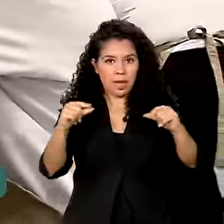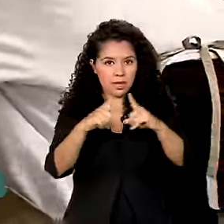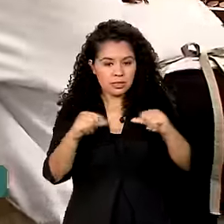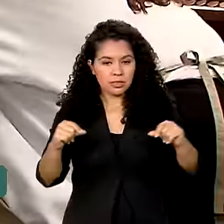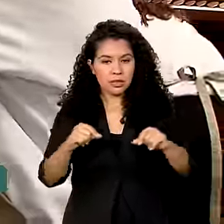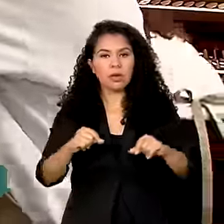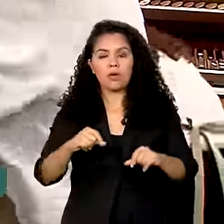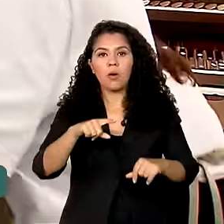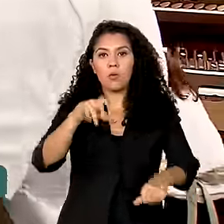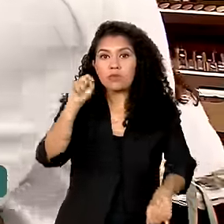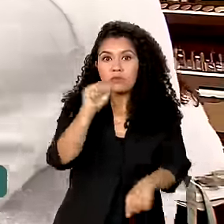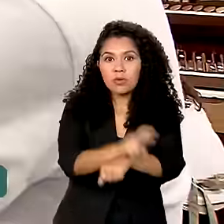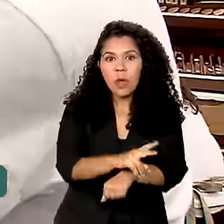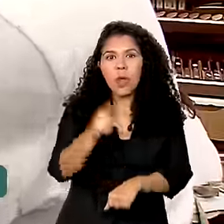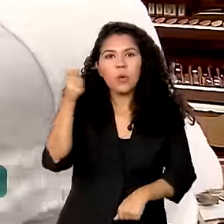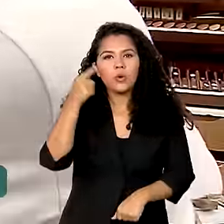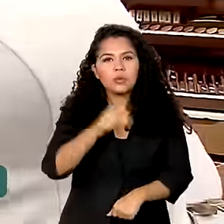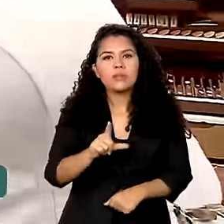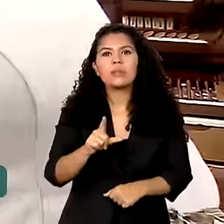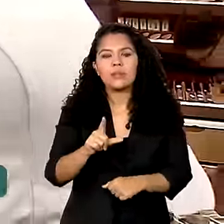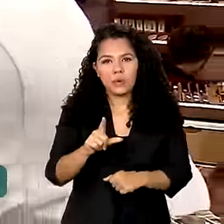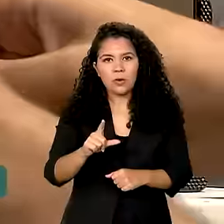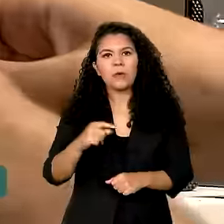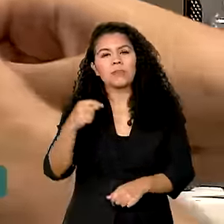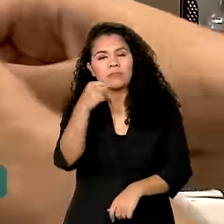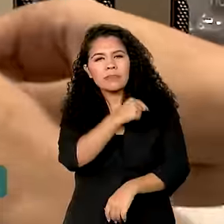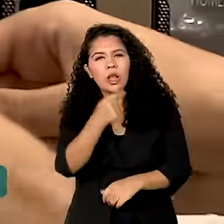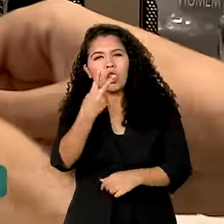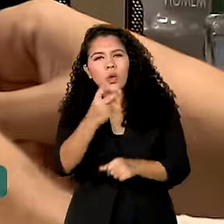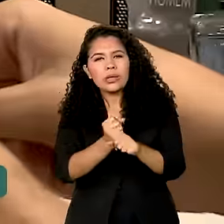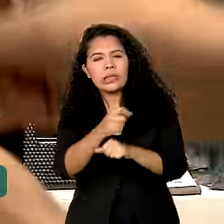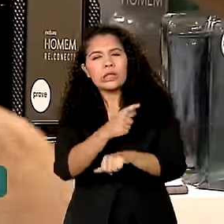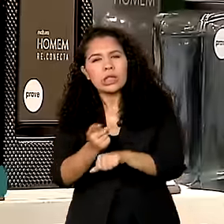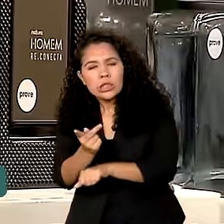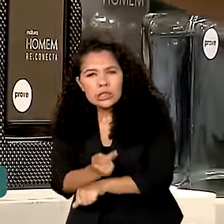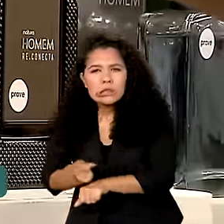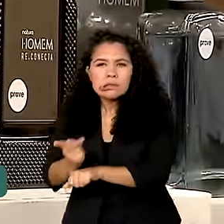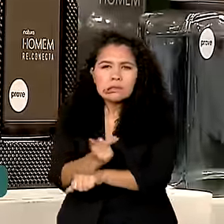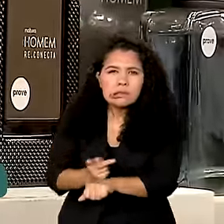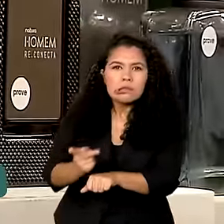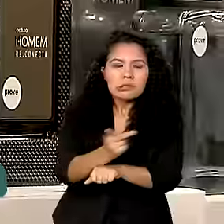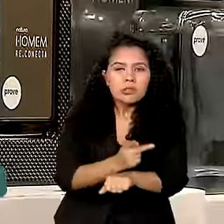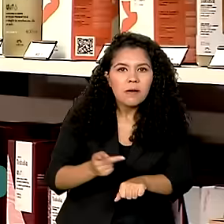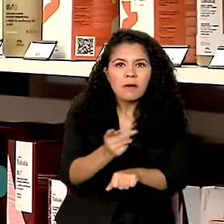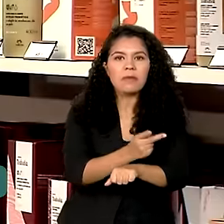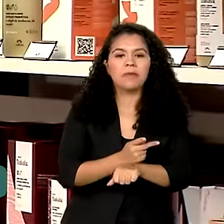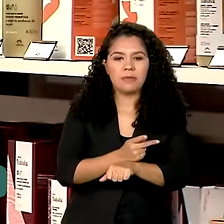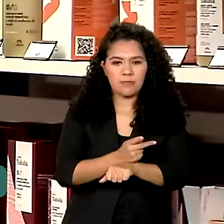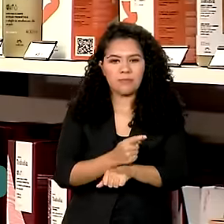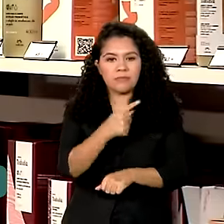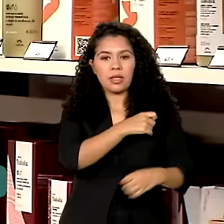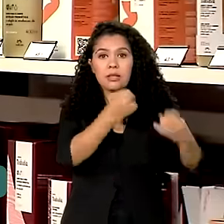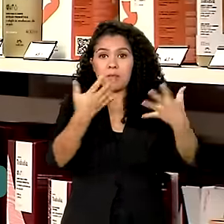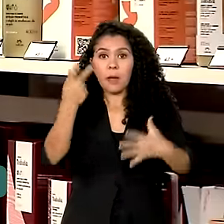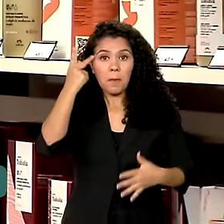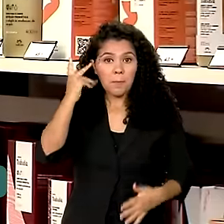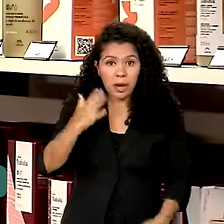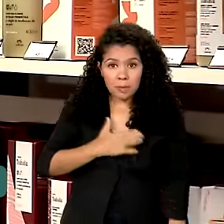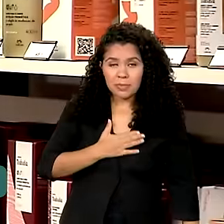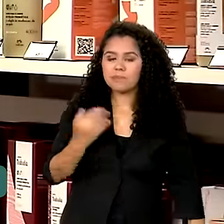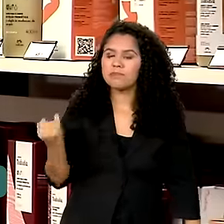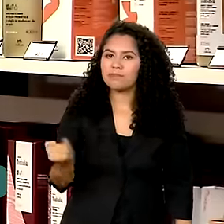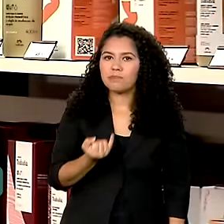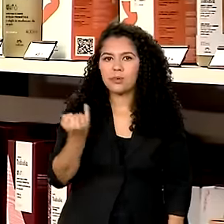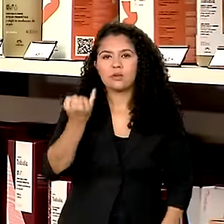veio após dois anos de busca do estudante por uma vaga com carteira assinada. Para mim é muito importante, porque eu